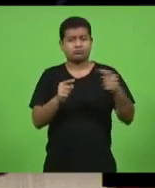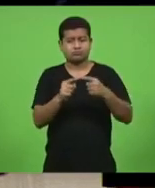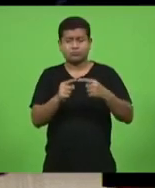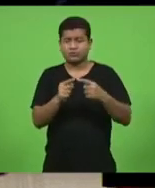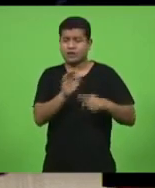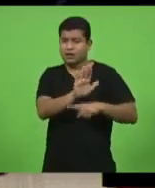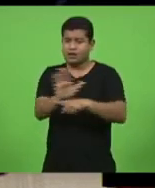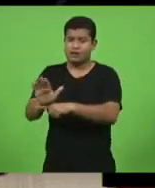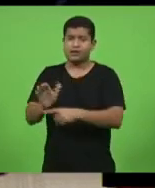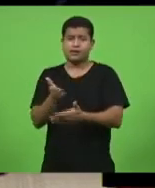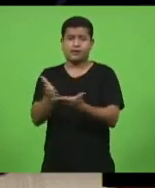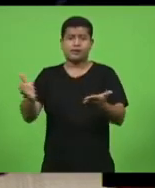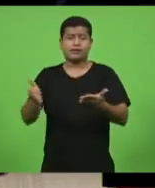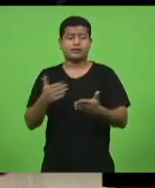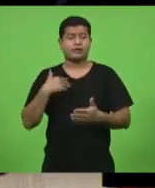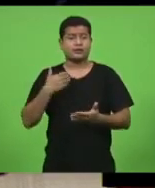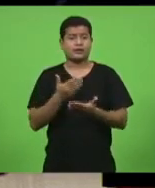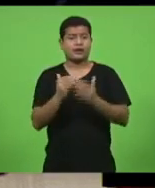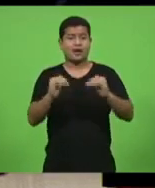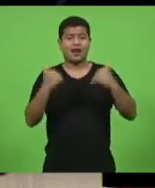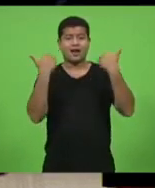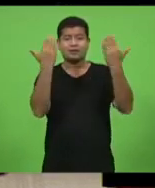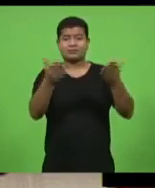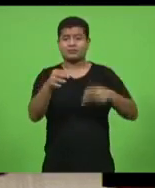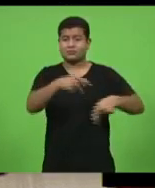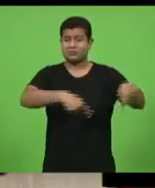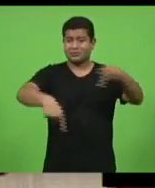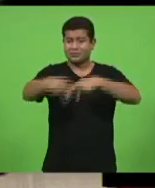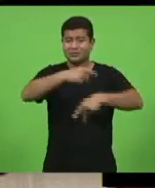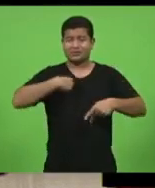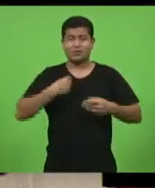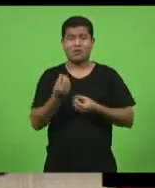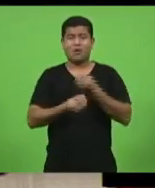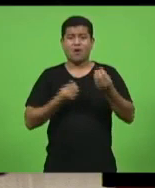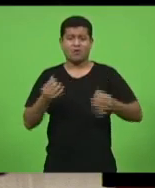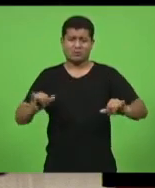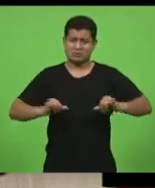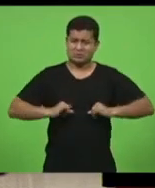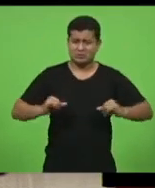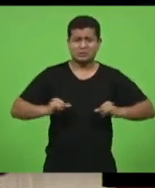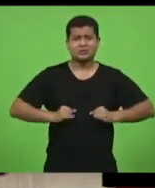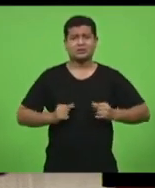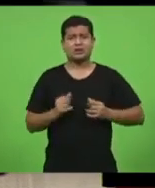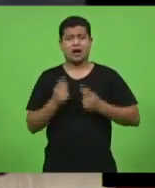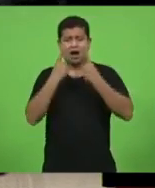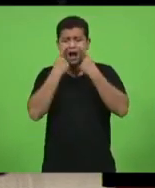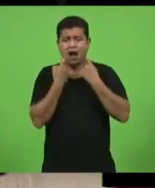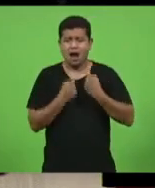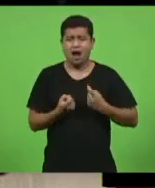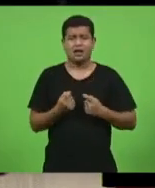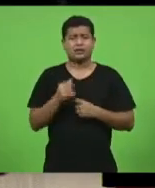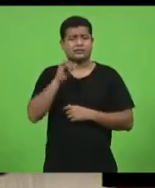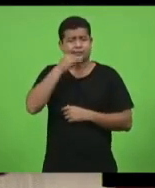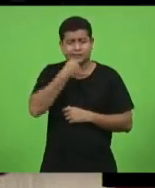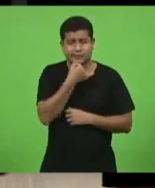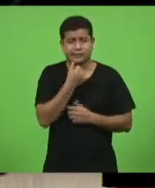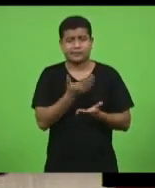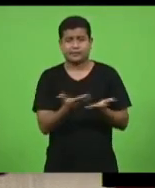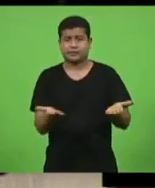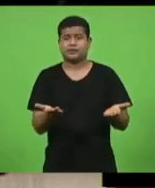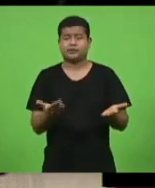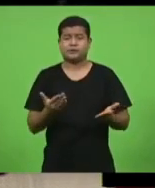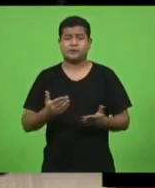fora chora, o povo lá fora está triste. e nós não vamos conseguir